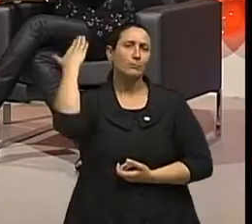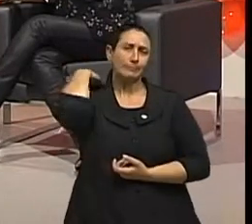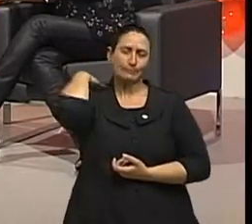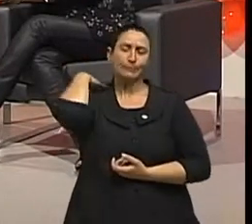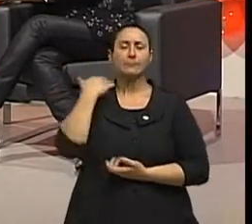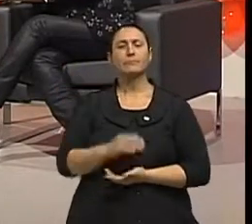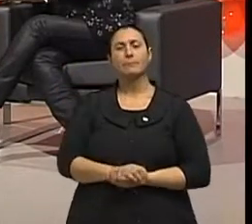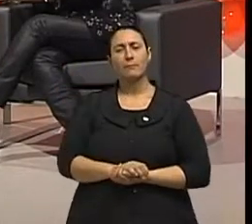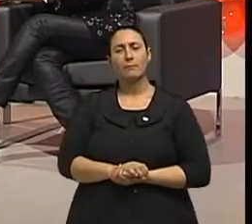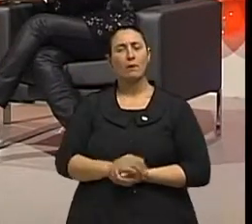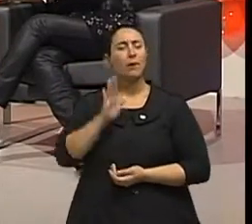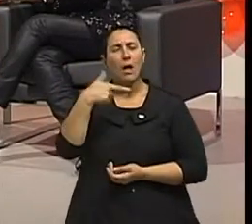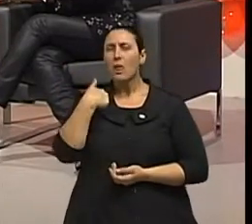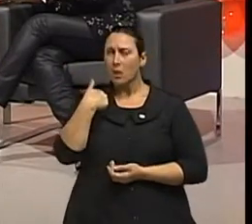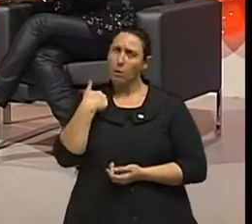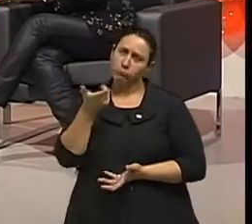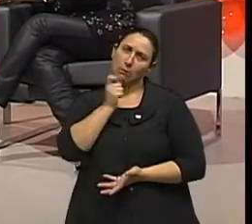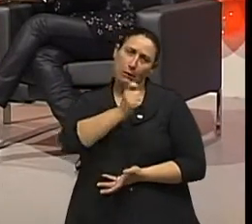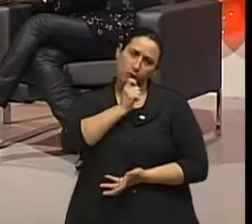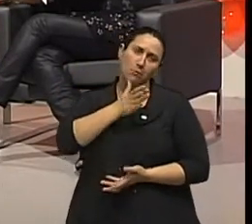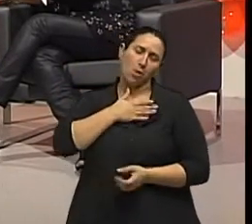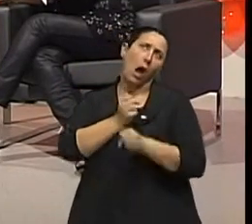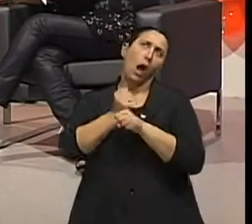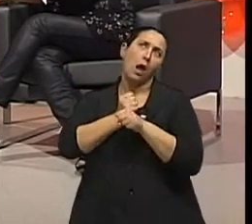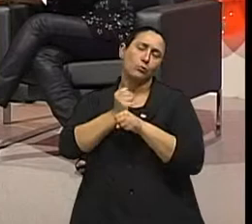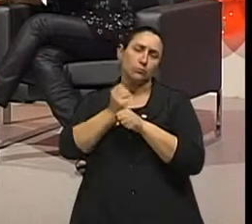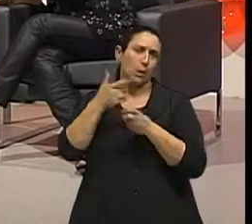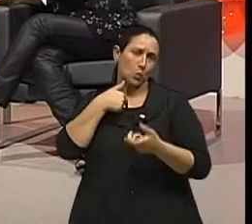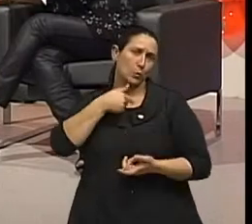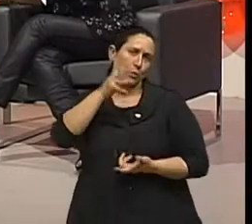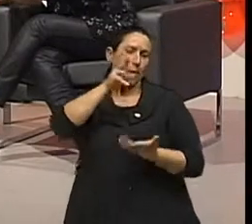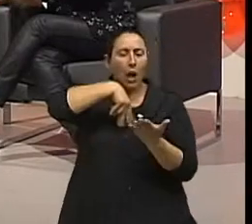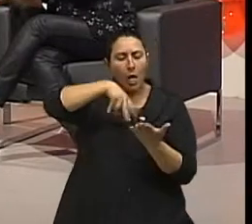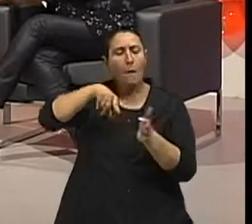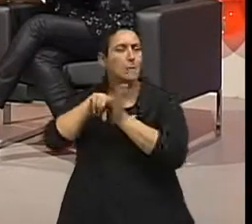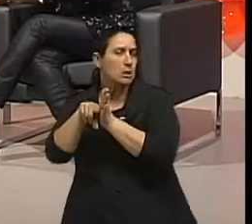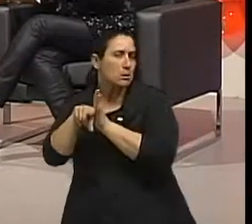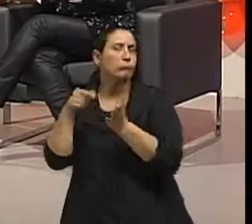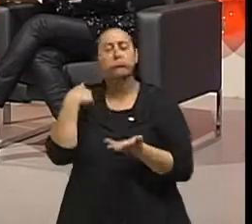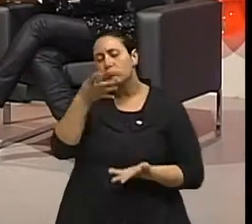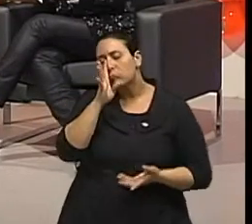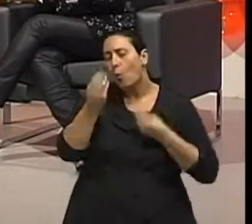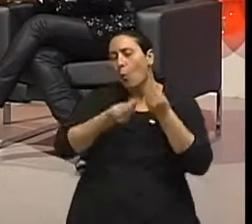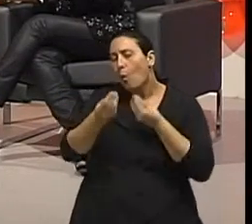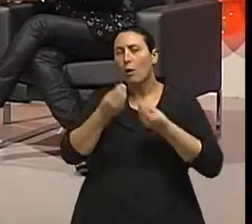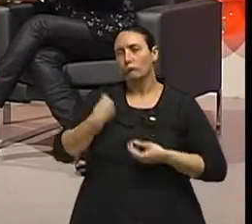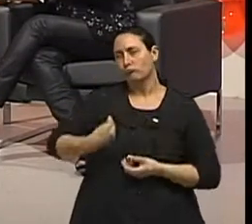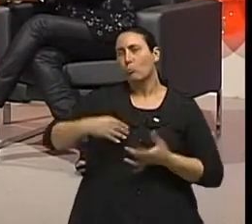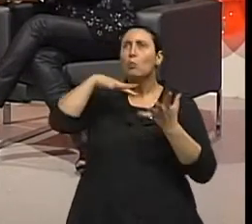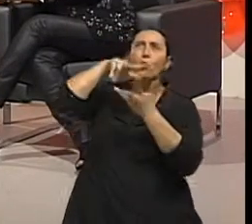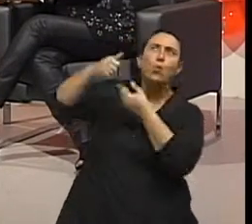eu costumo, claro, até porque sou entrevistadora há muitos anos do programa, de ler sobre pesquisa, sobre o que está acontecendo aí no mundo.